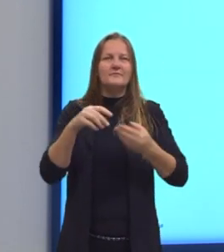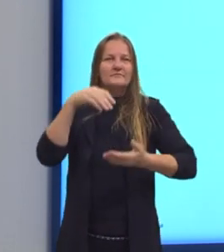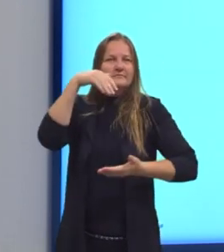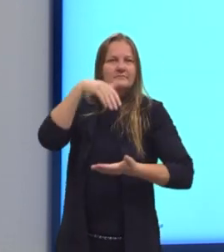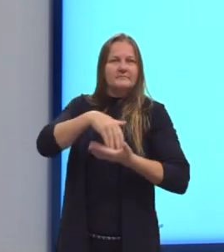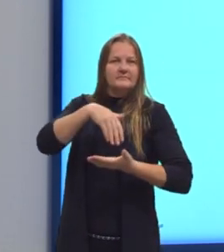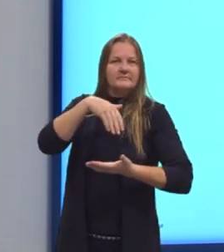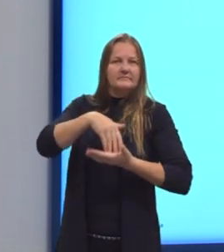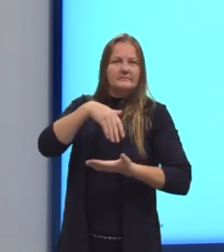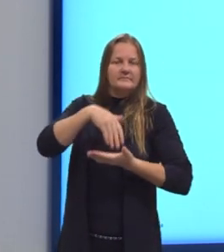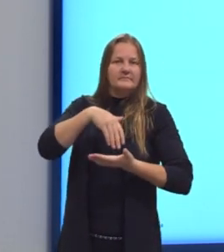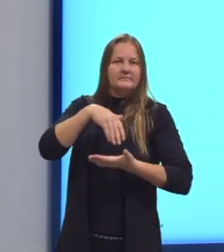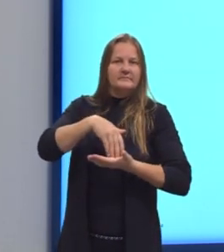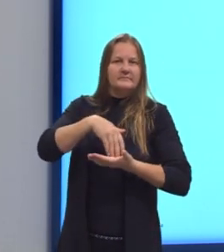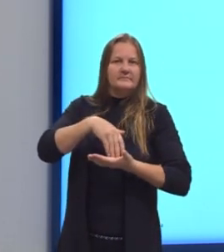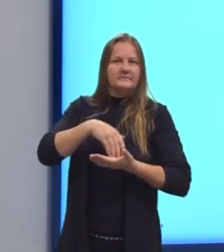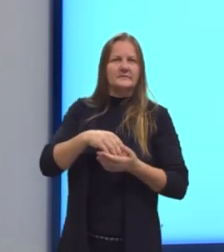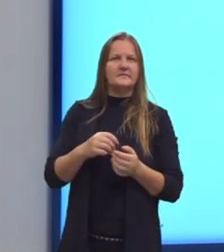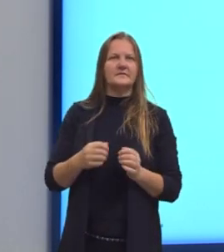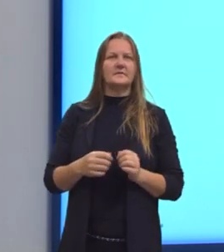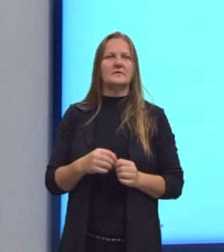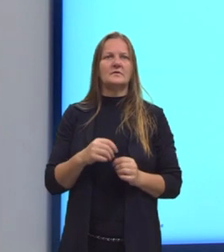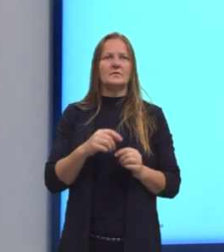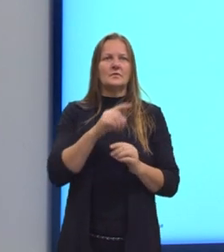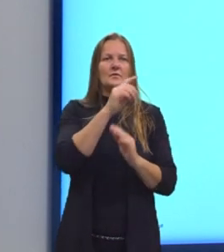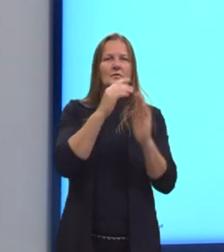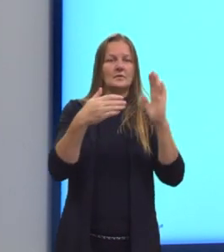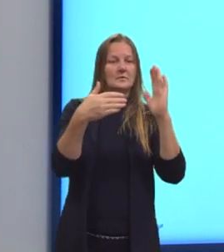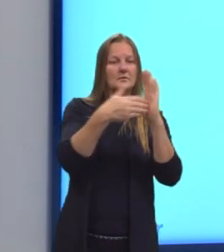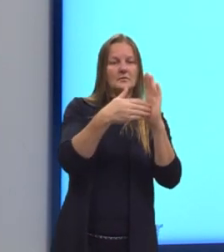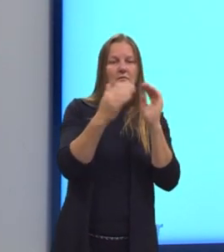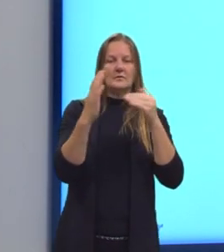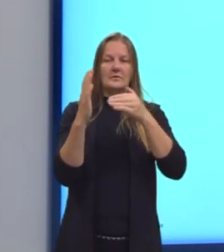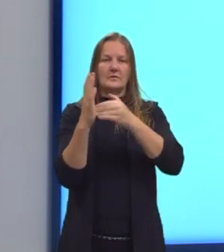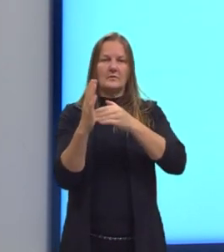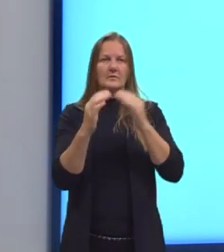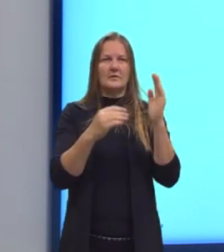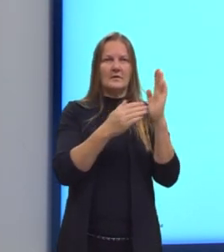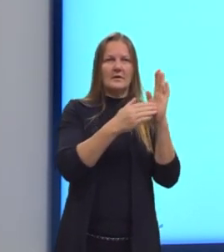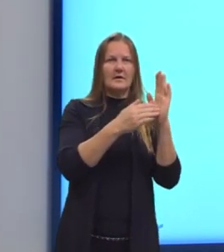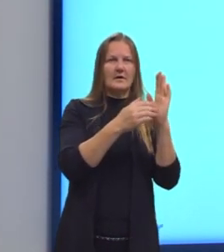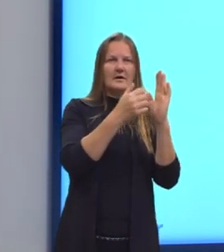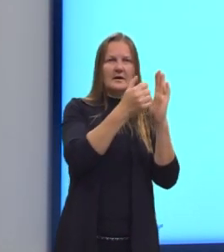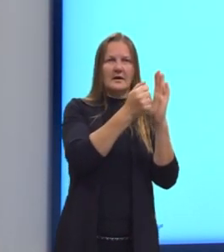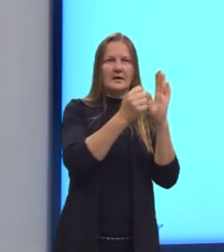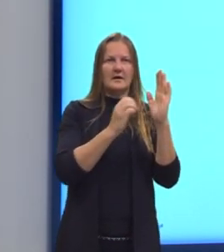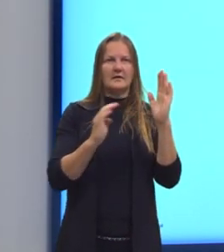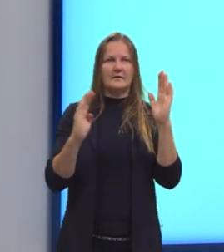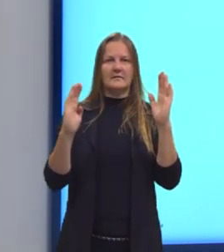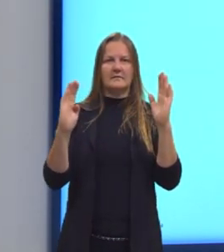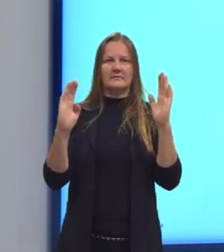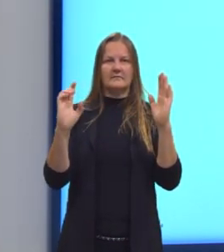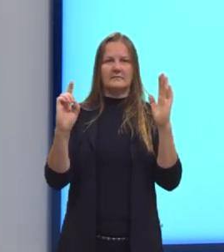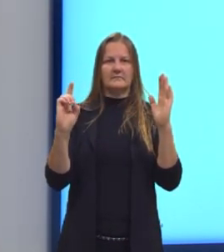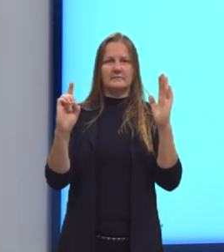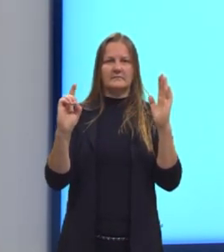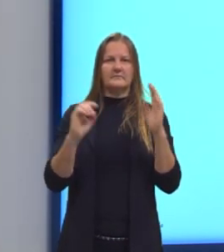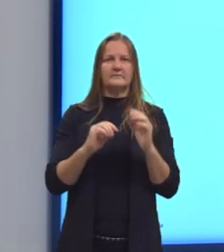seriam os valores das extremidades. Então, A está para B, assim como C está para D.